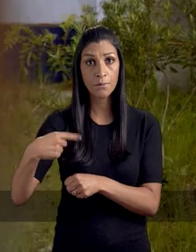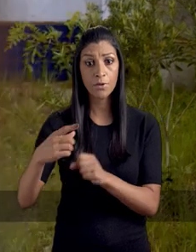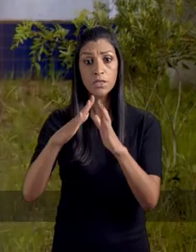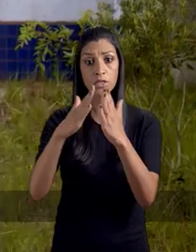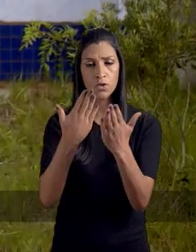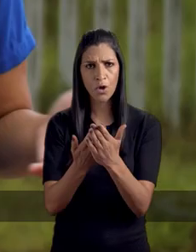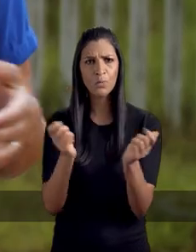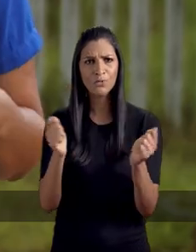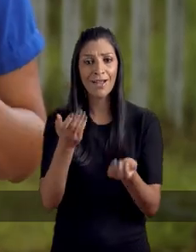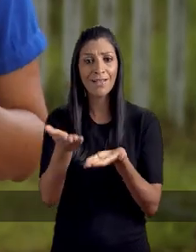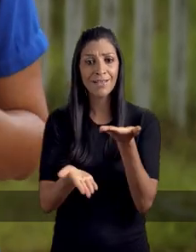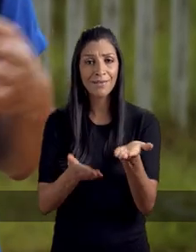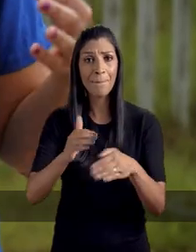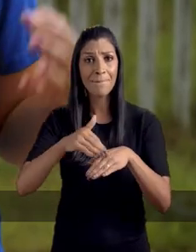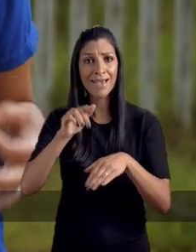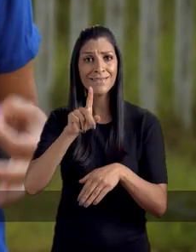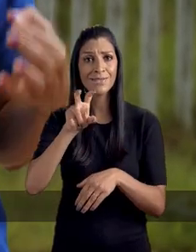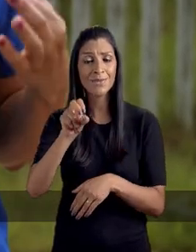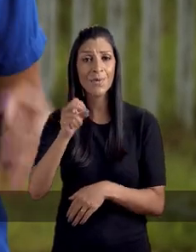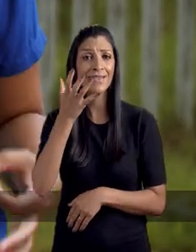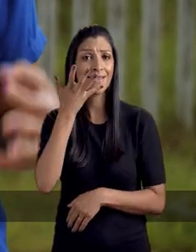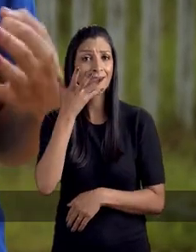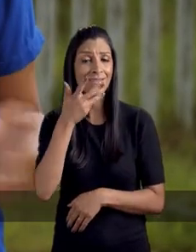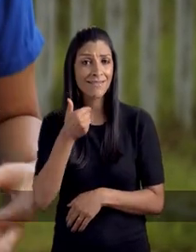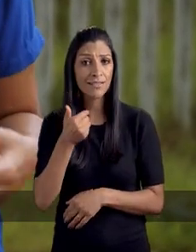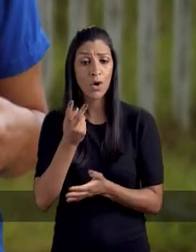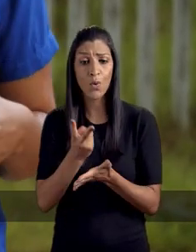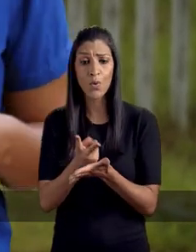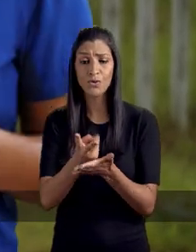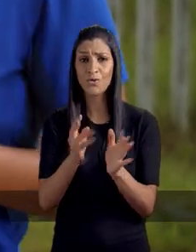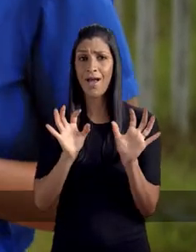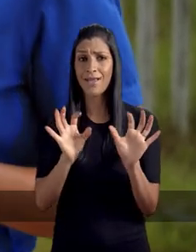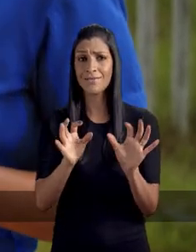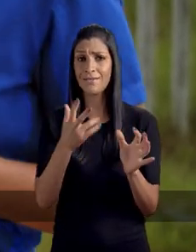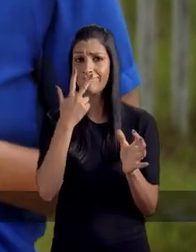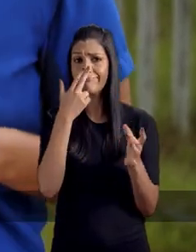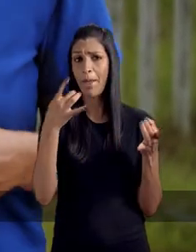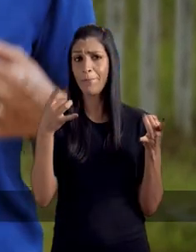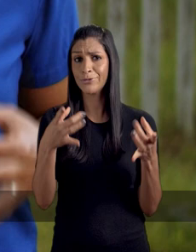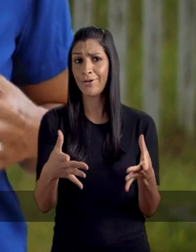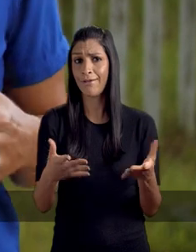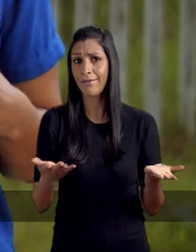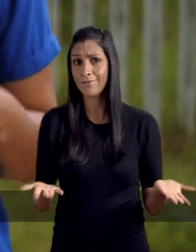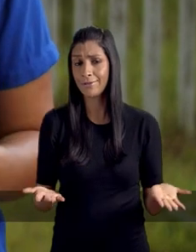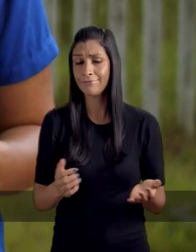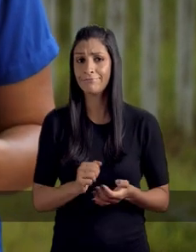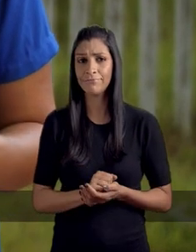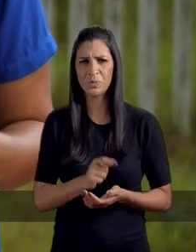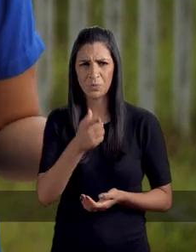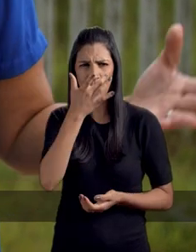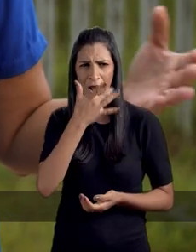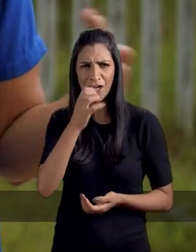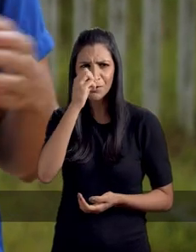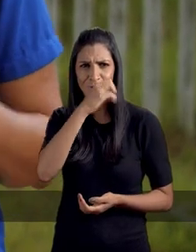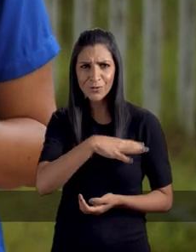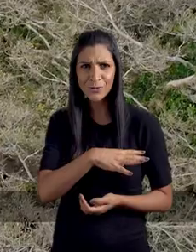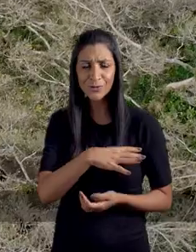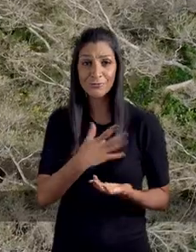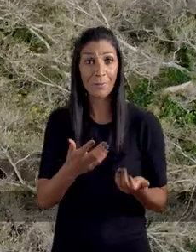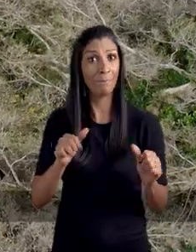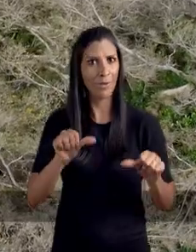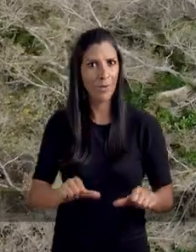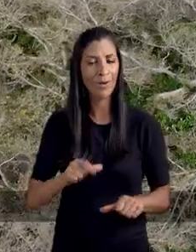depois, a escola que poderia atender mais de 150 crianças continua assim, abandonada. Tu achas um